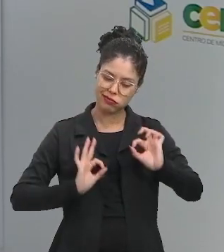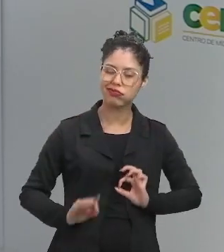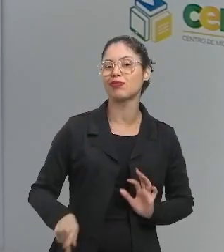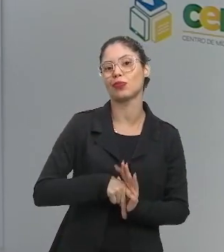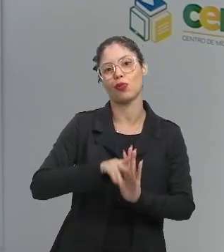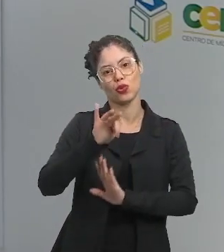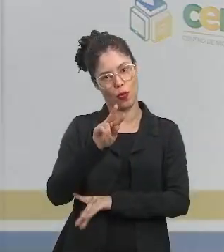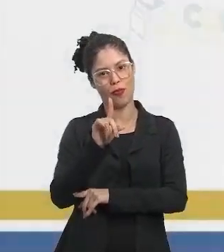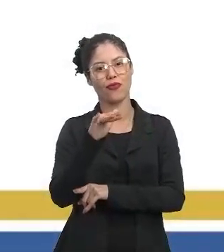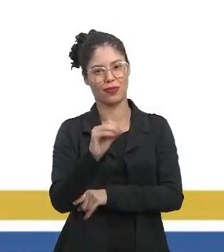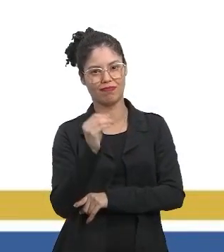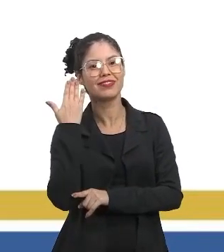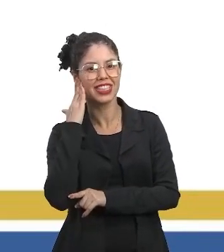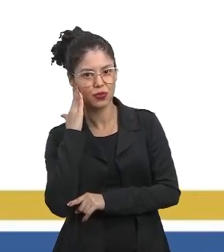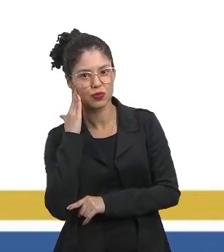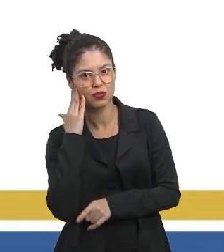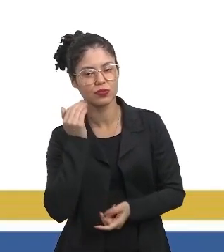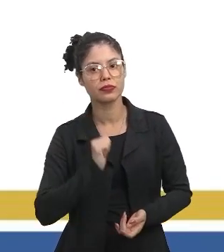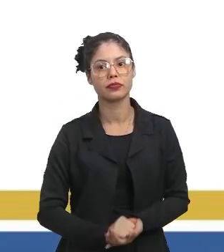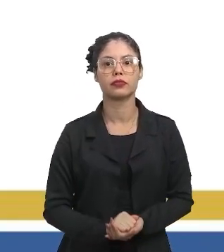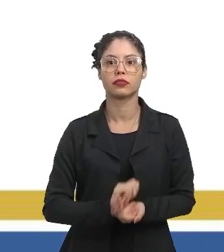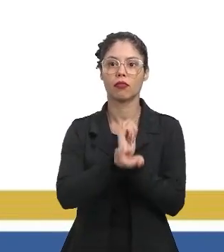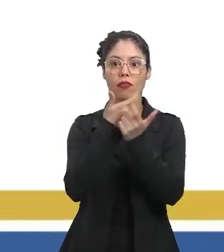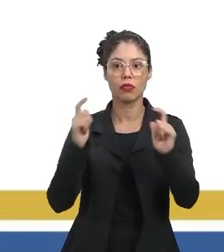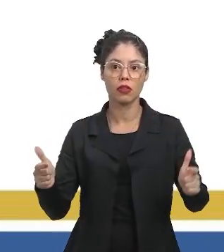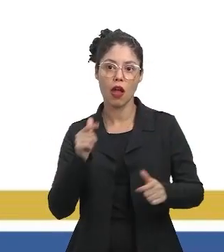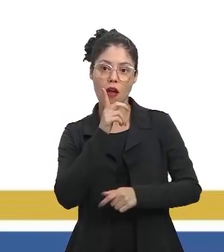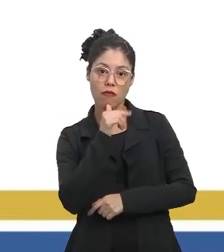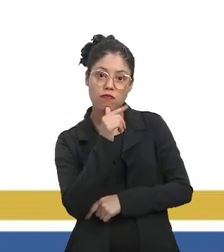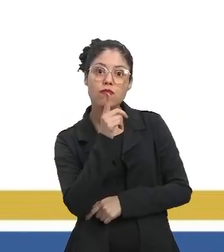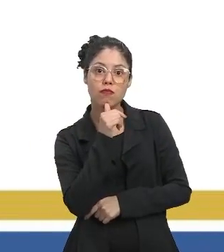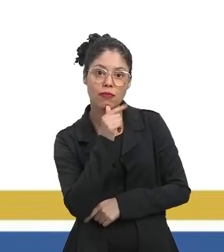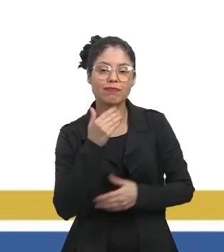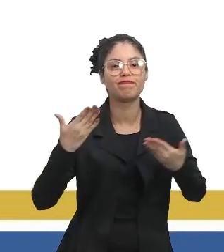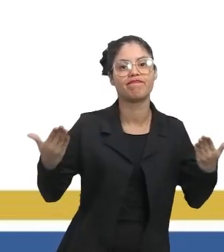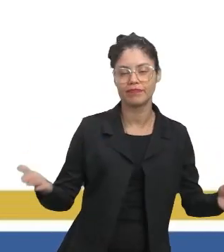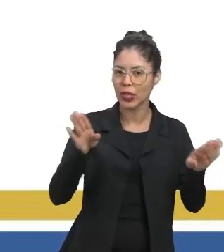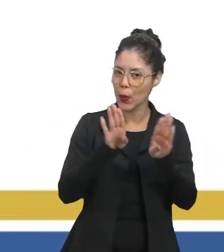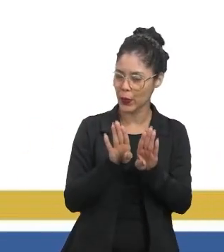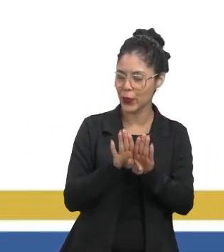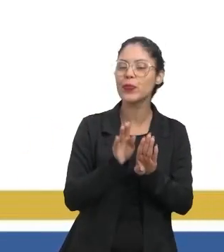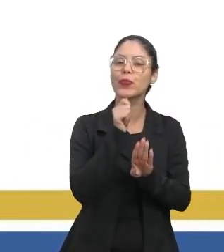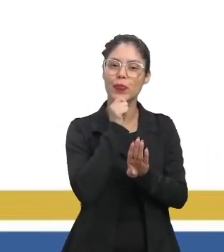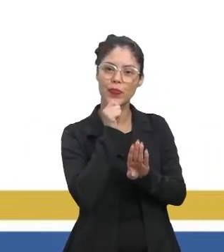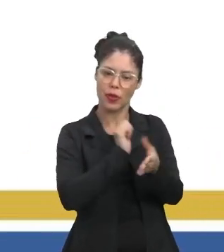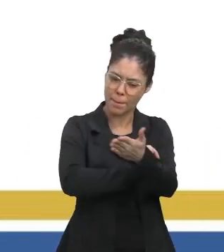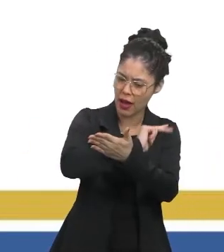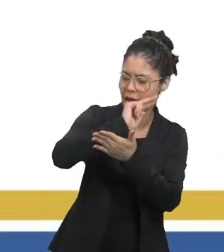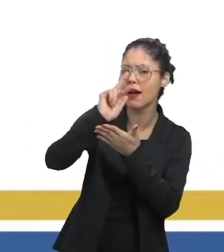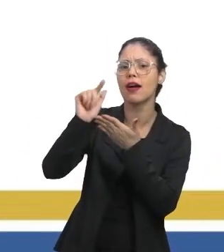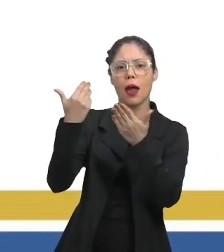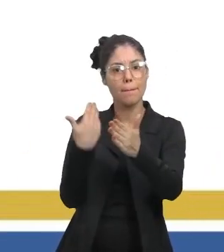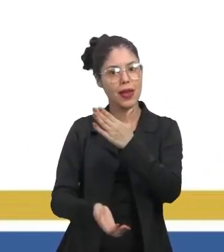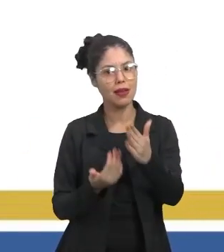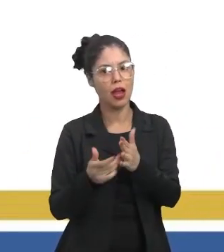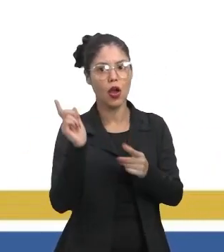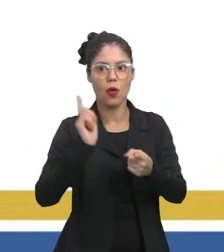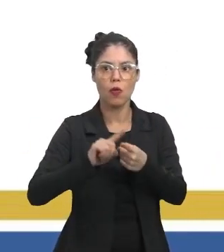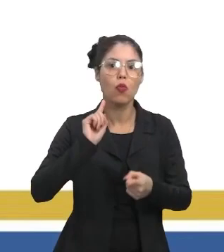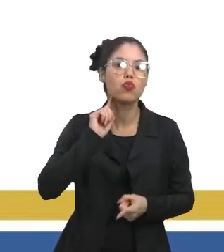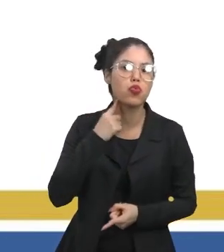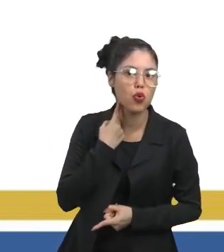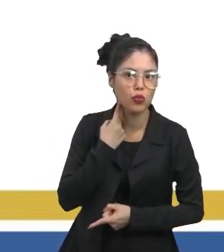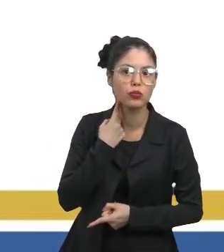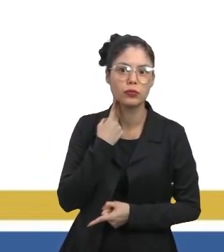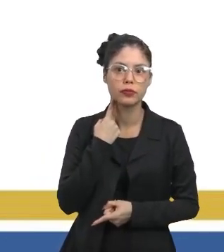o búfalo. A ampliação da água pecuária, que eu já falei para vocês, e a diversidade está se perdendo por causa da poluição